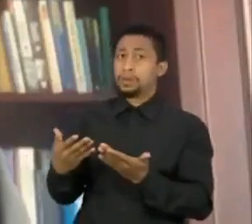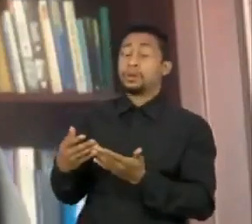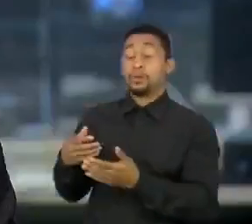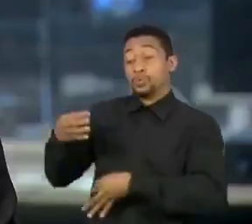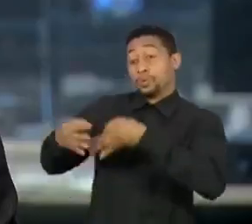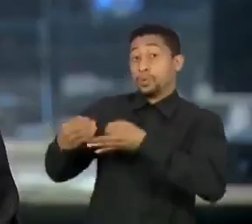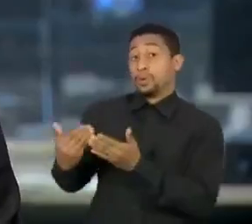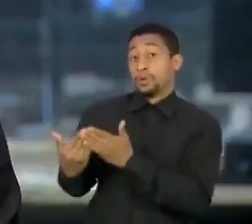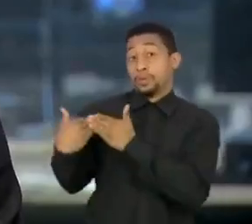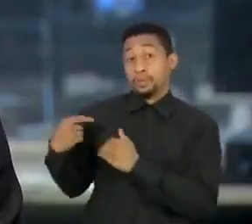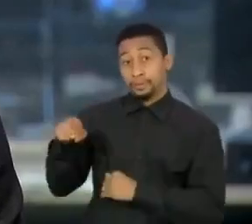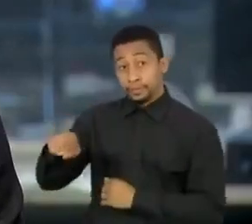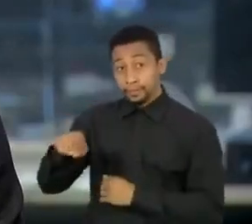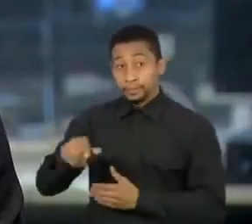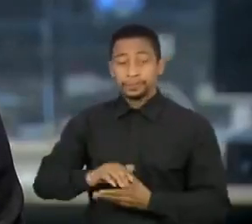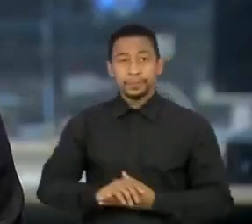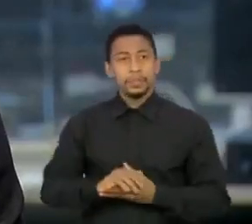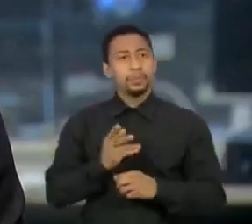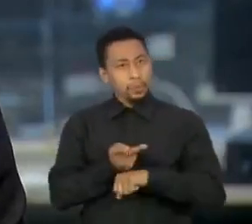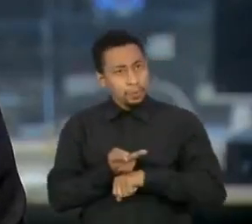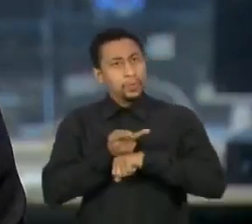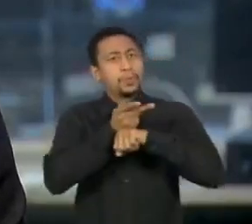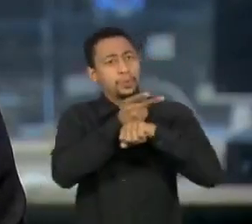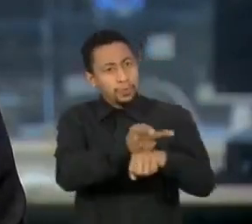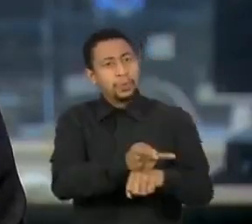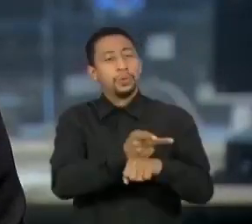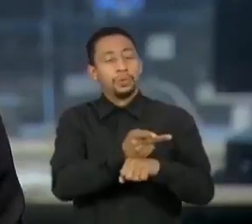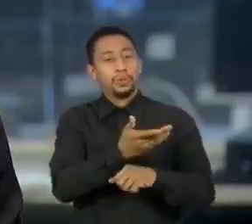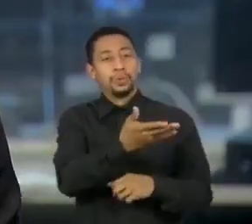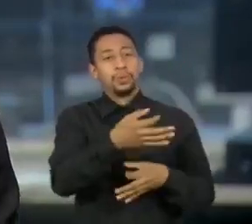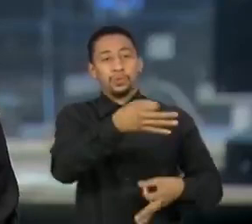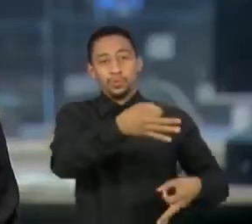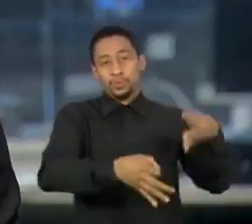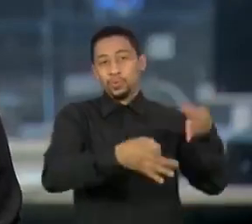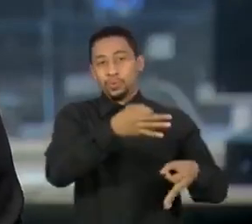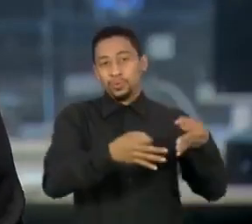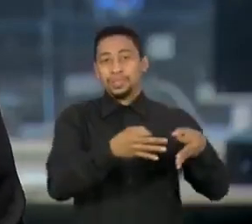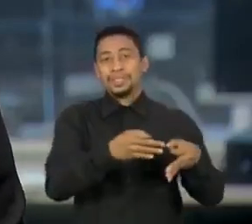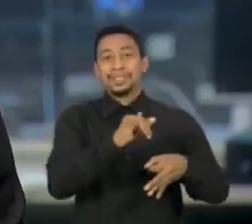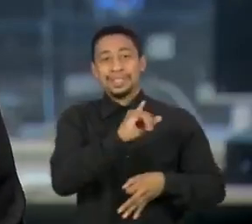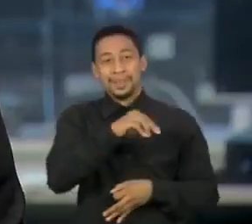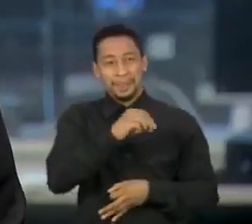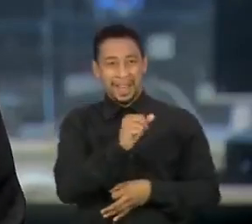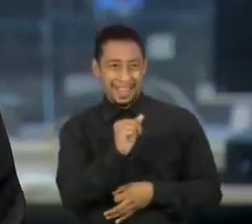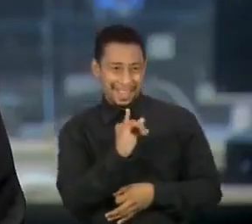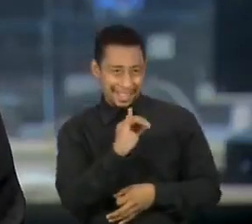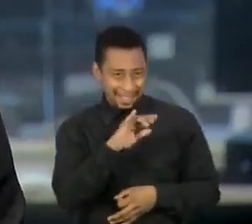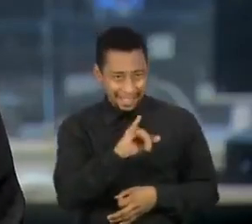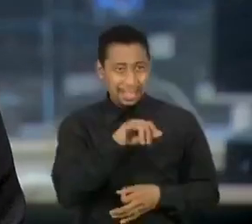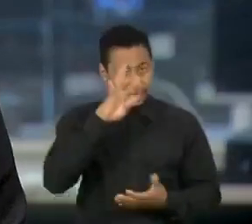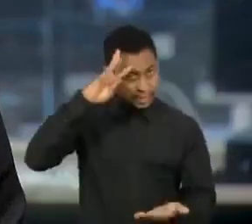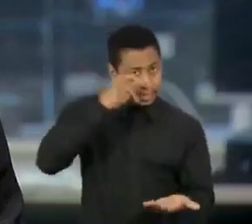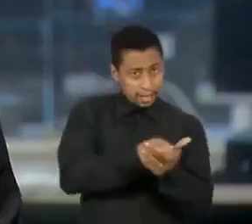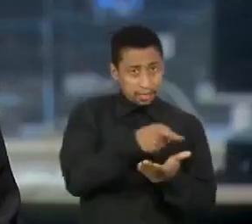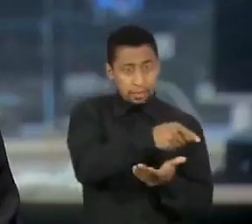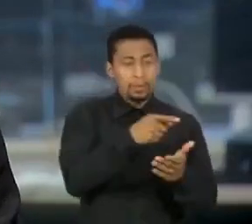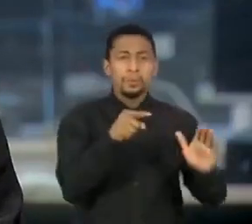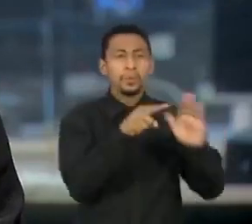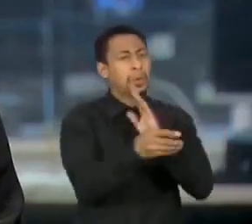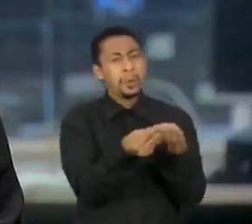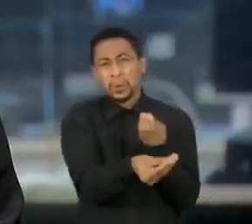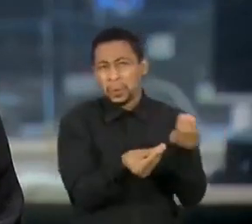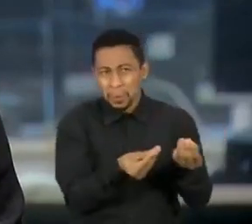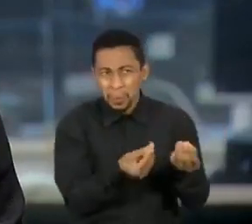competente. Nós procuramos o juiz Ayr Marim Júnior, responsável pela decisão, para comentar as críticas à censura da